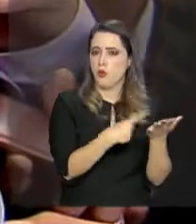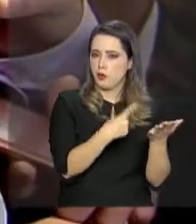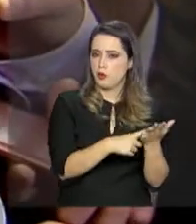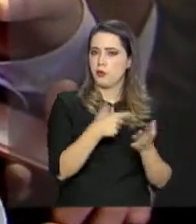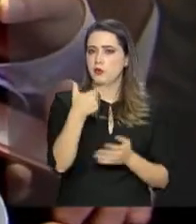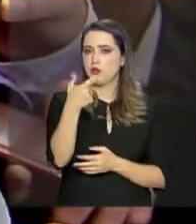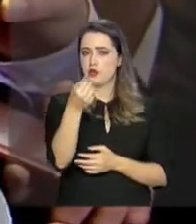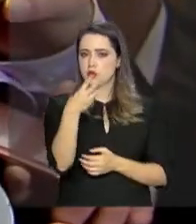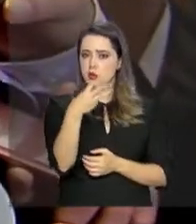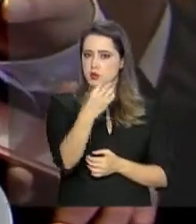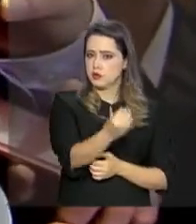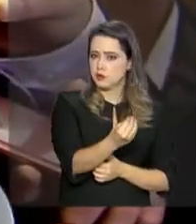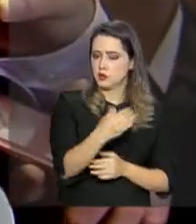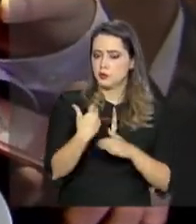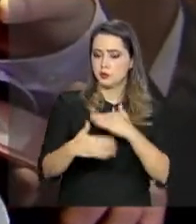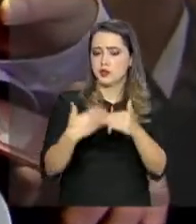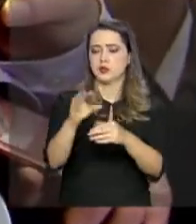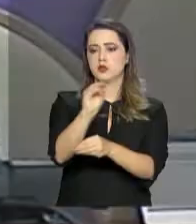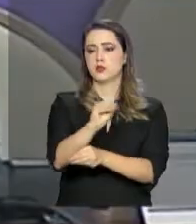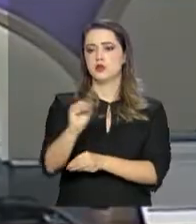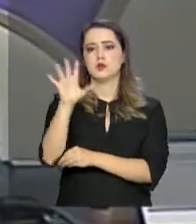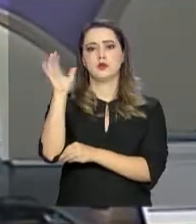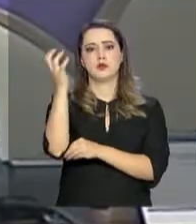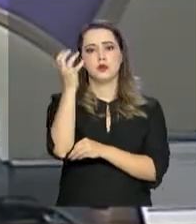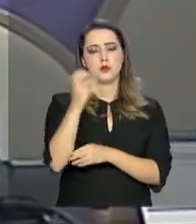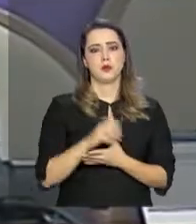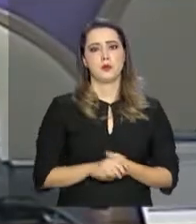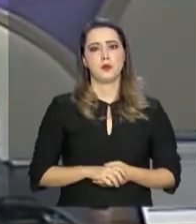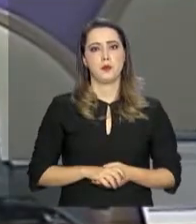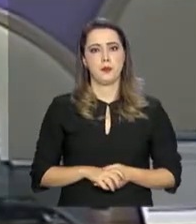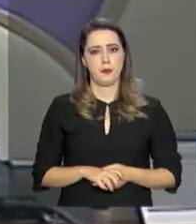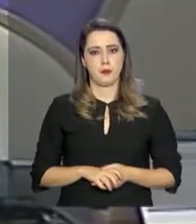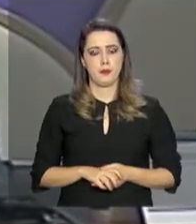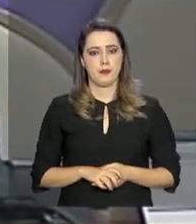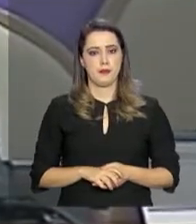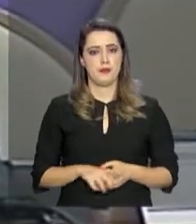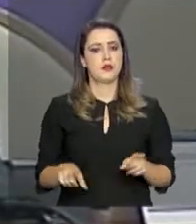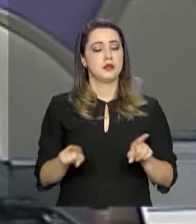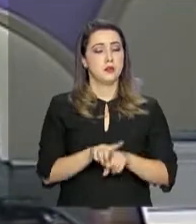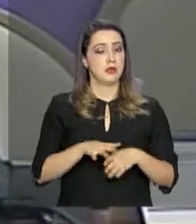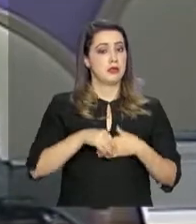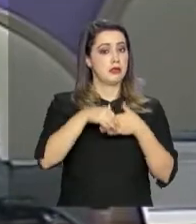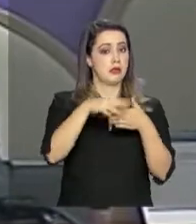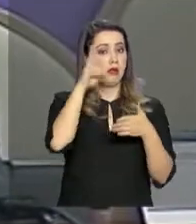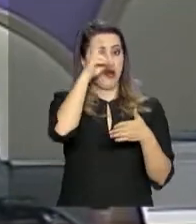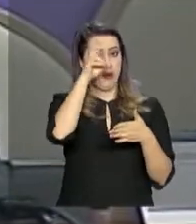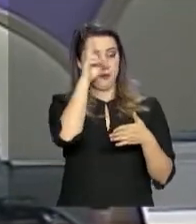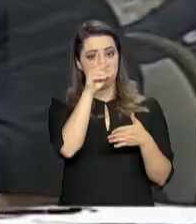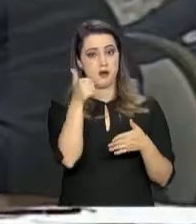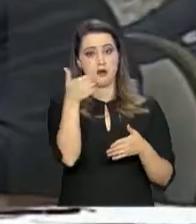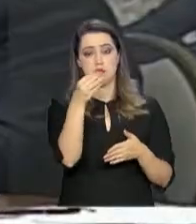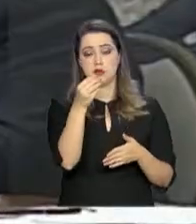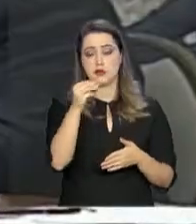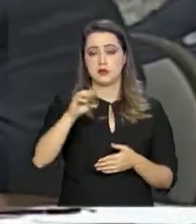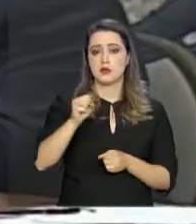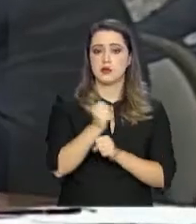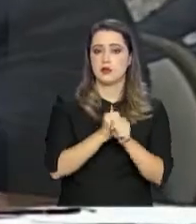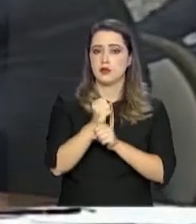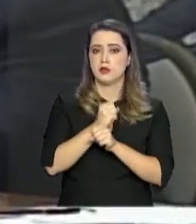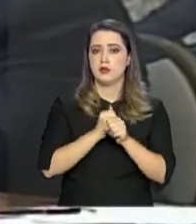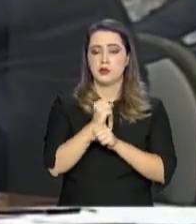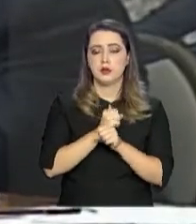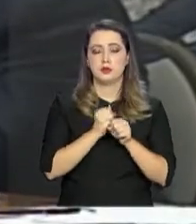para o Desenvolvimento Sustentável. Os líderes lembraram ainda dos 100 anos de nascimento de Nelson